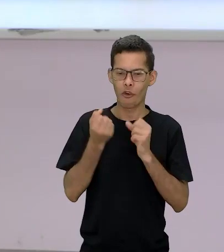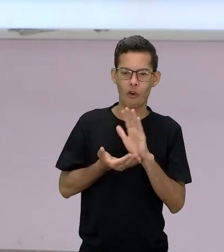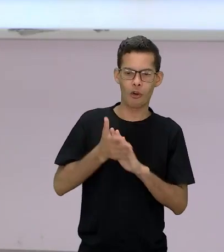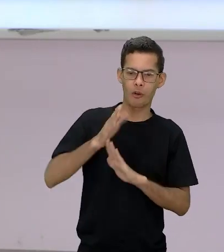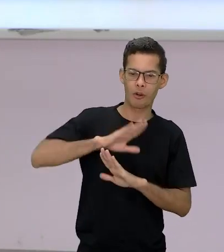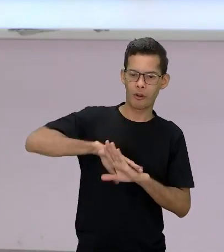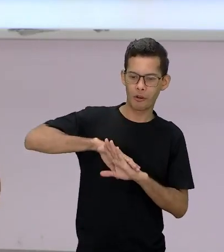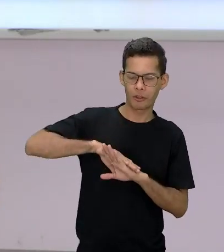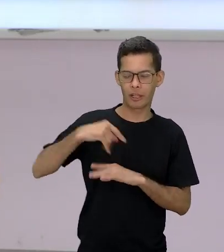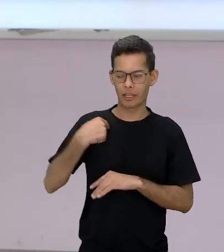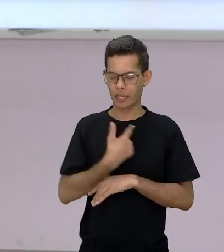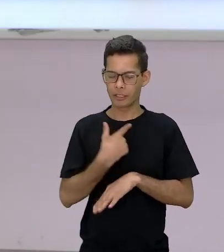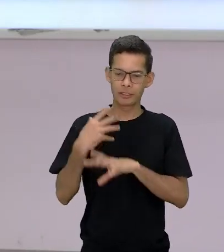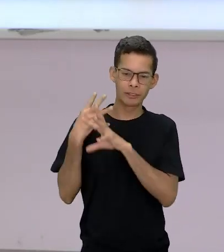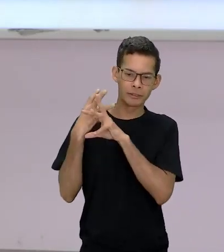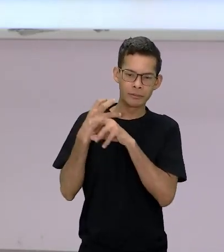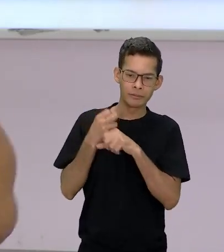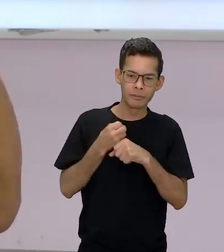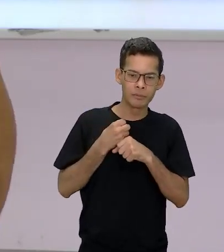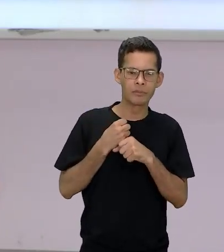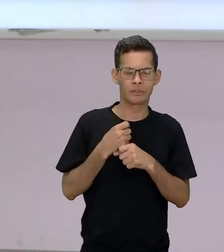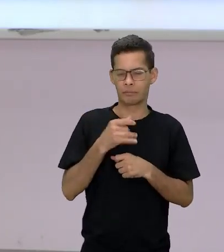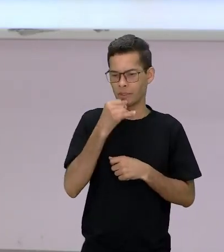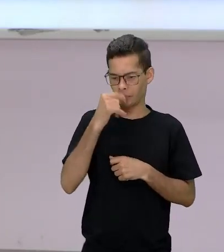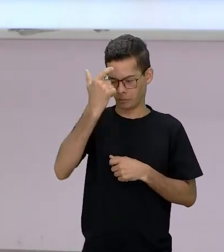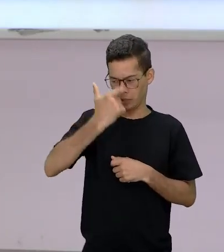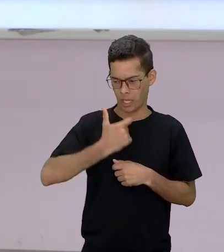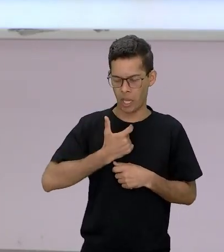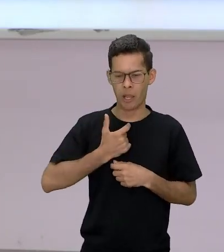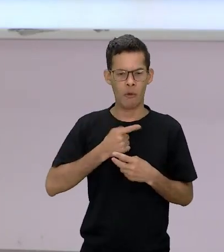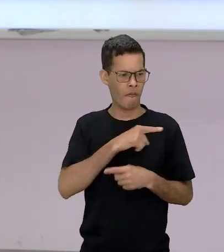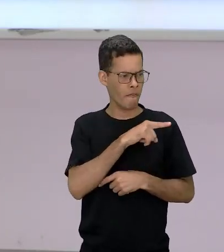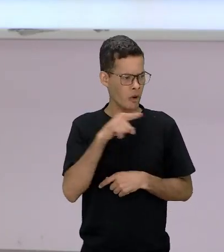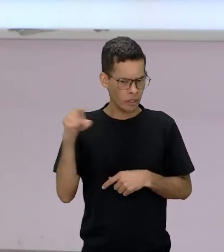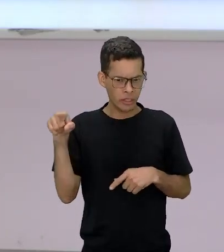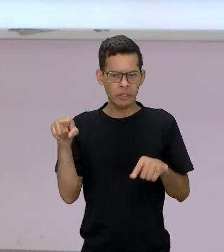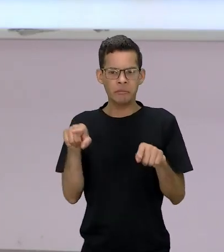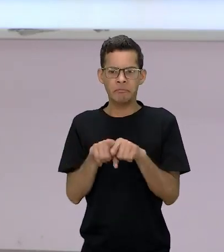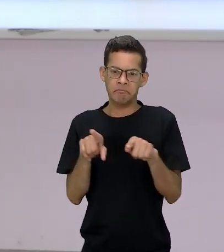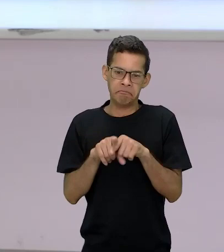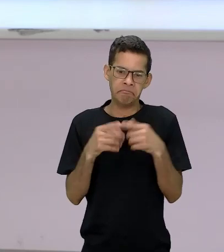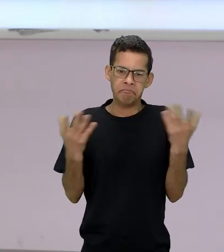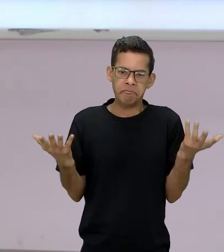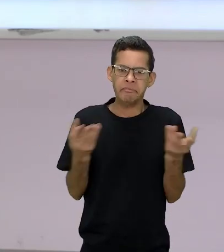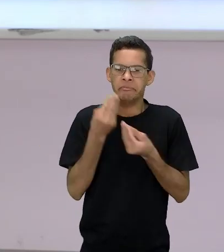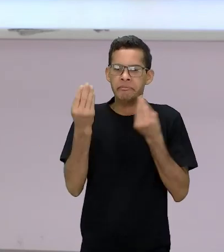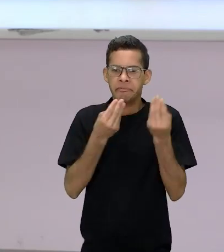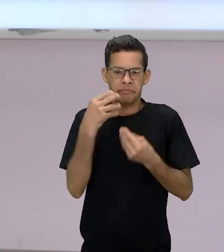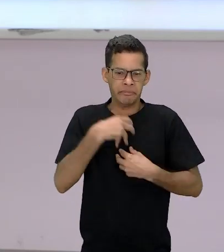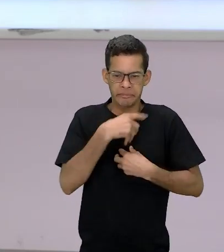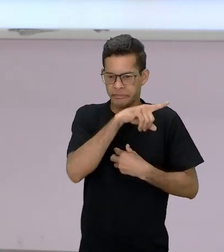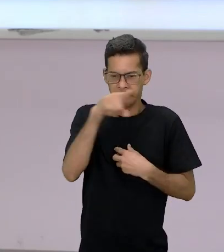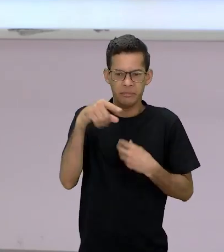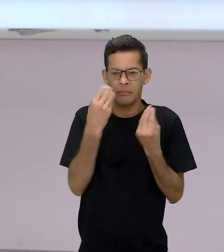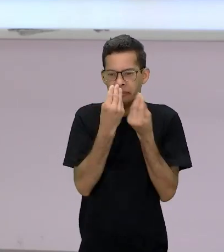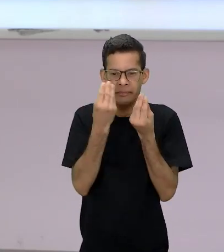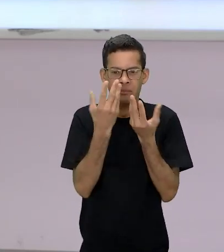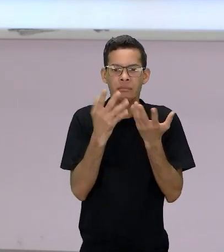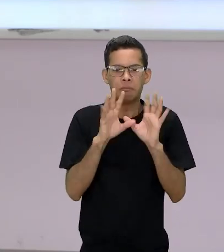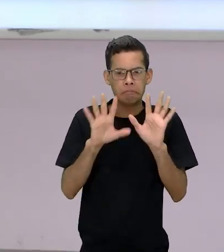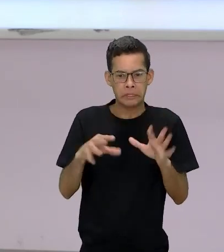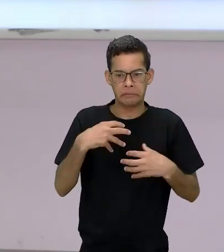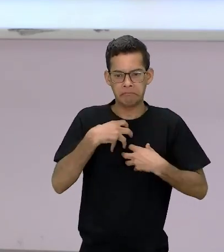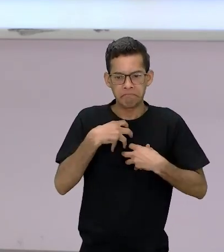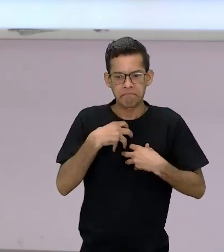a gente carrega eu digo a gente eu né não sei se vocês se colocam dessa forma mas em